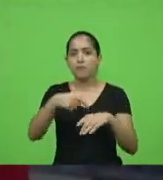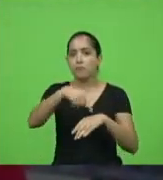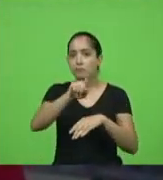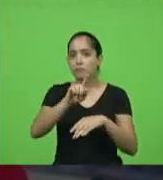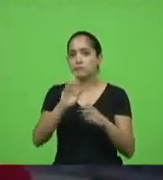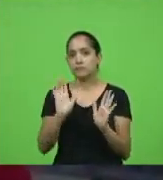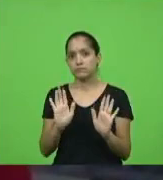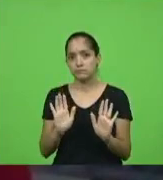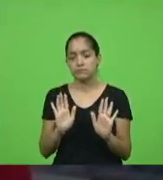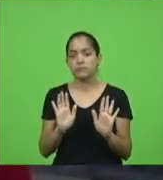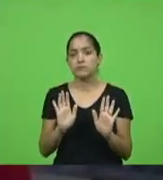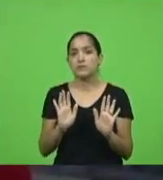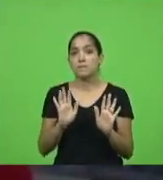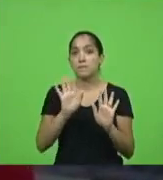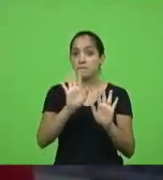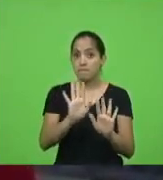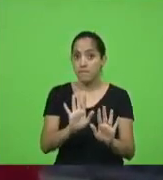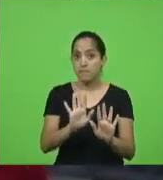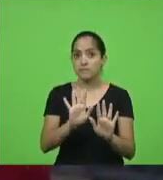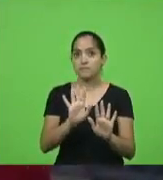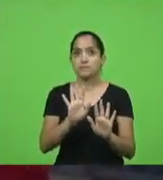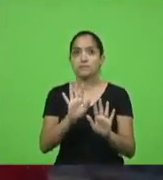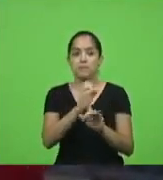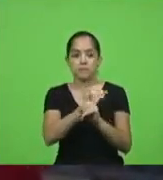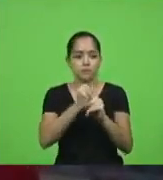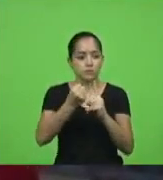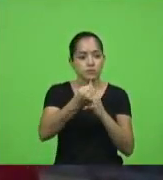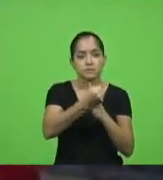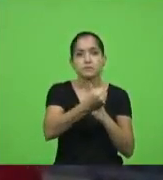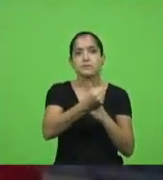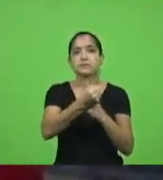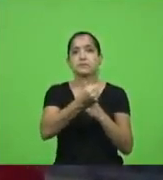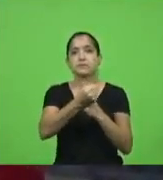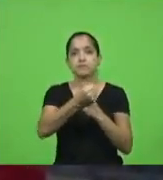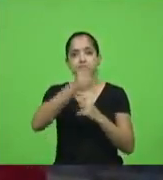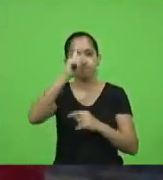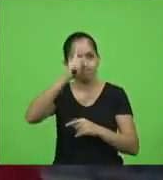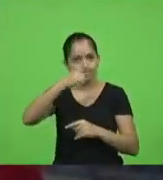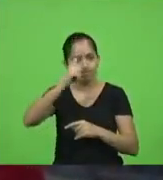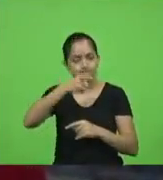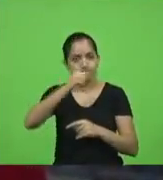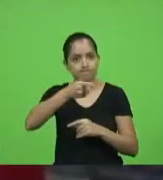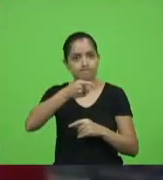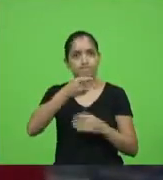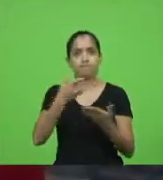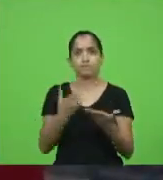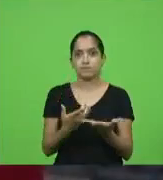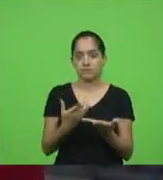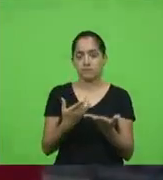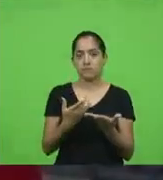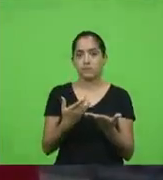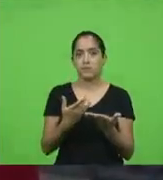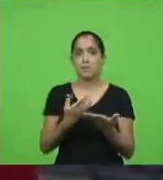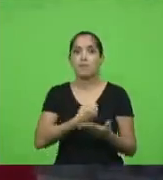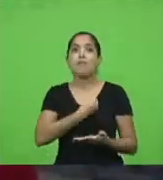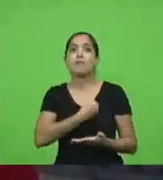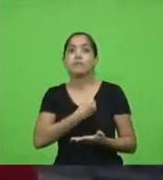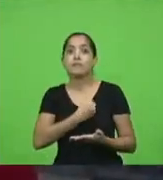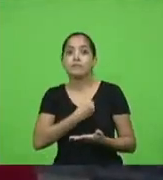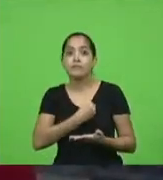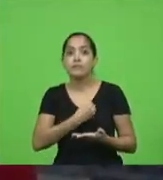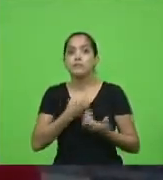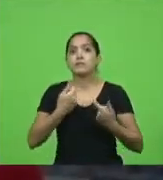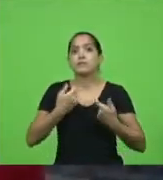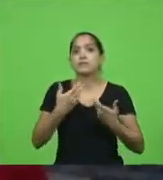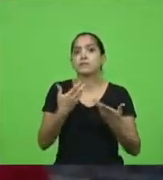mulheres deixar que a sociedade norteie que dite a vida que nós temos que levar